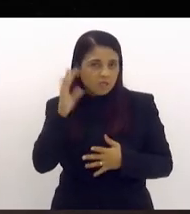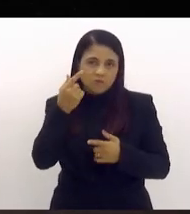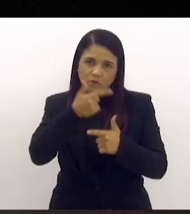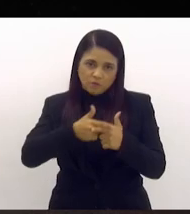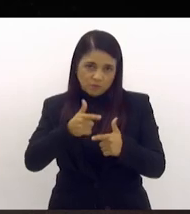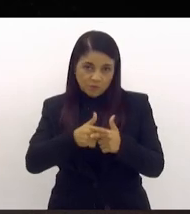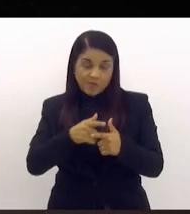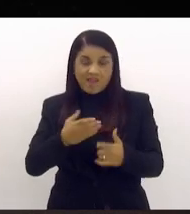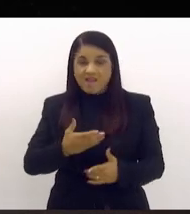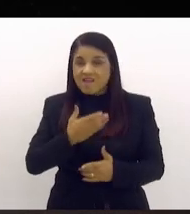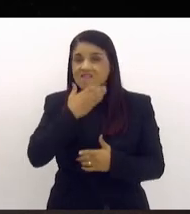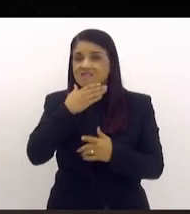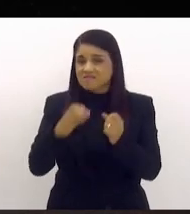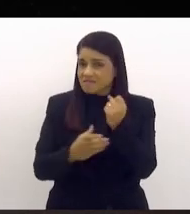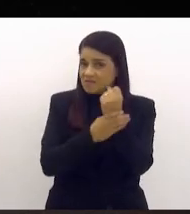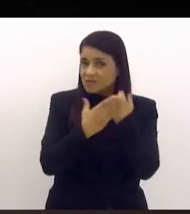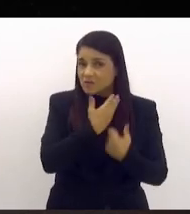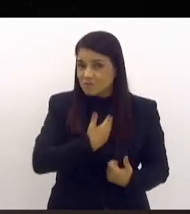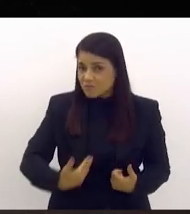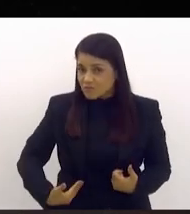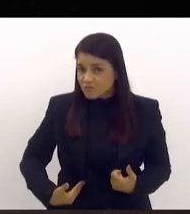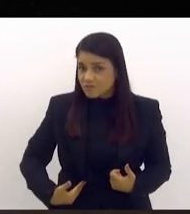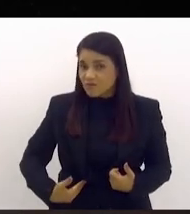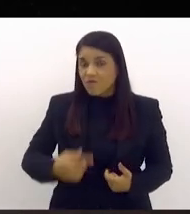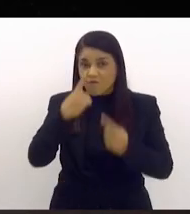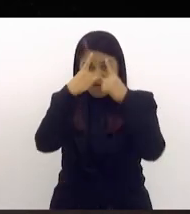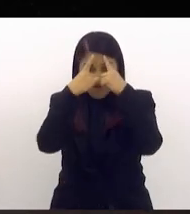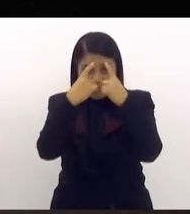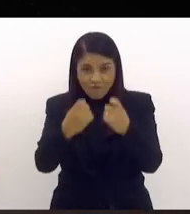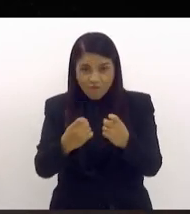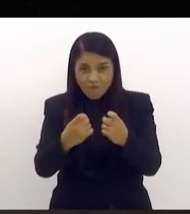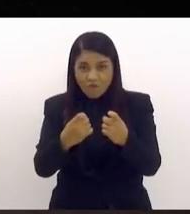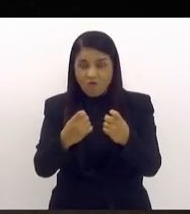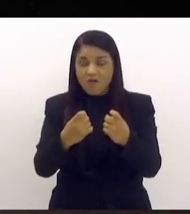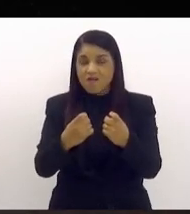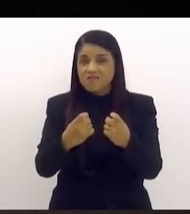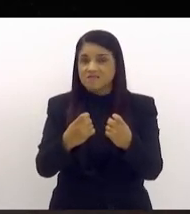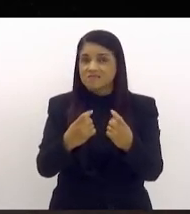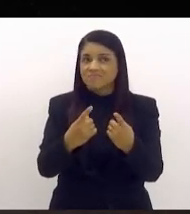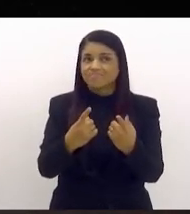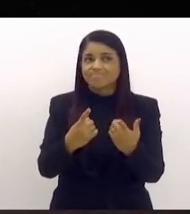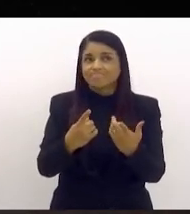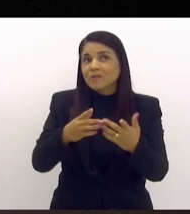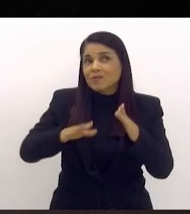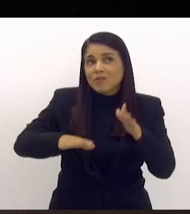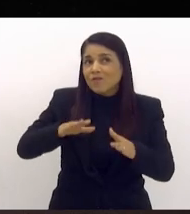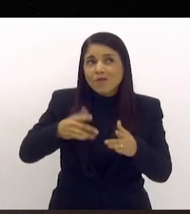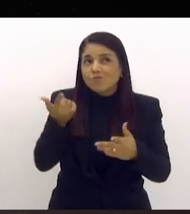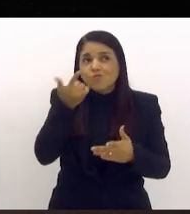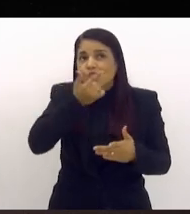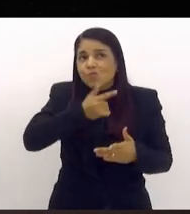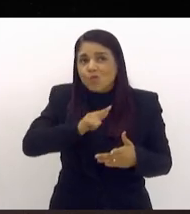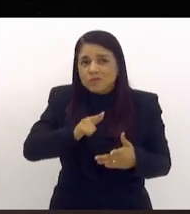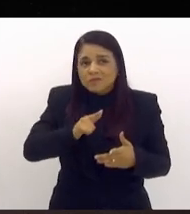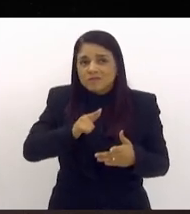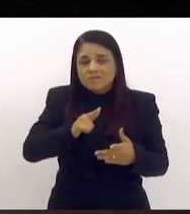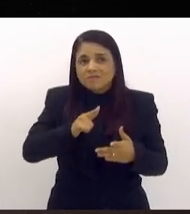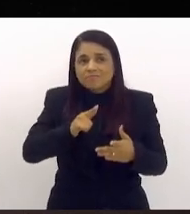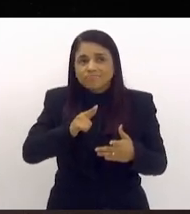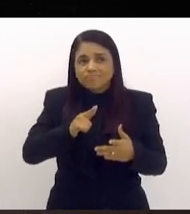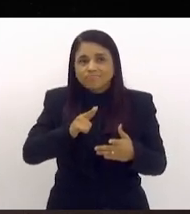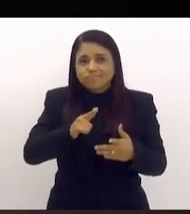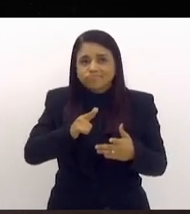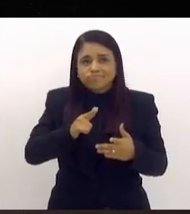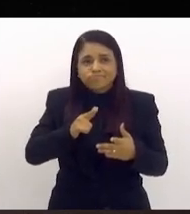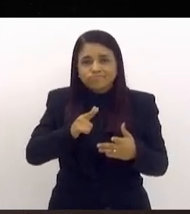na segurança pública com uma violência que talvez a gente nunca tenha visto